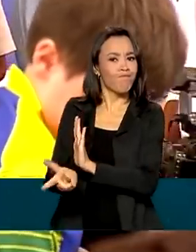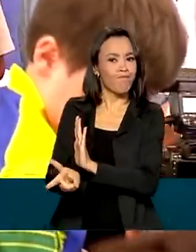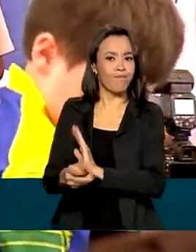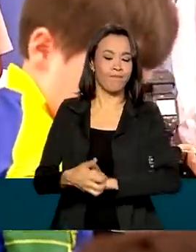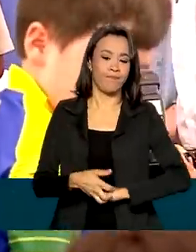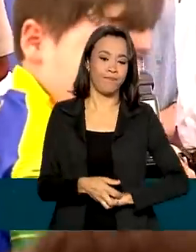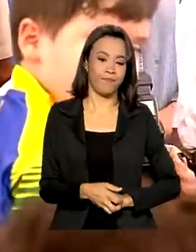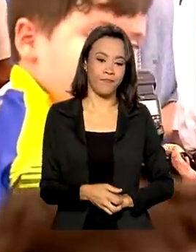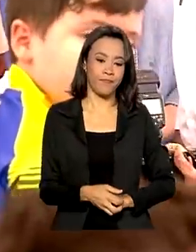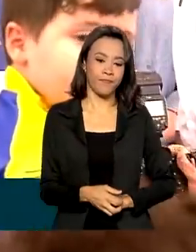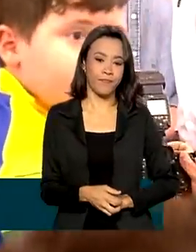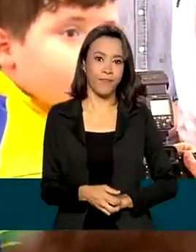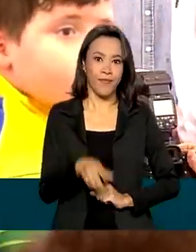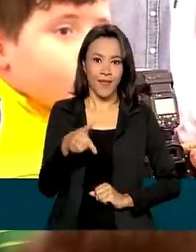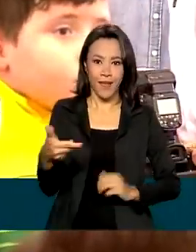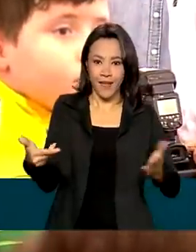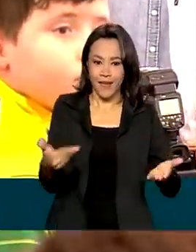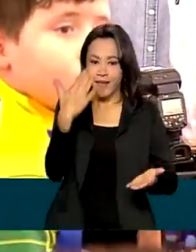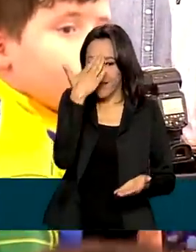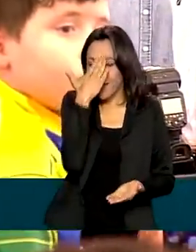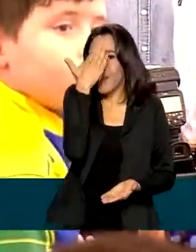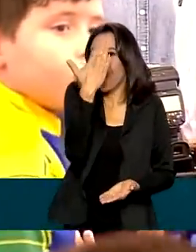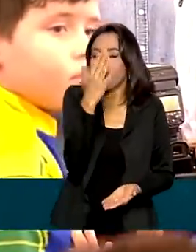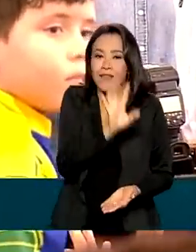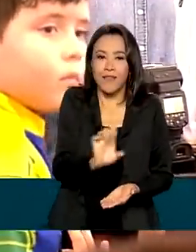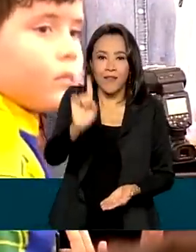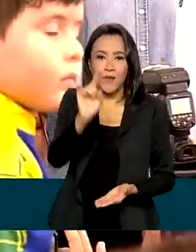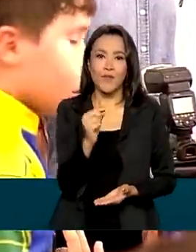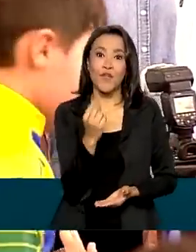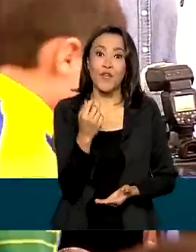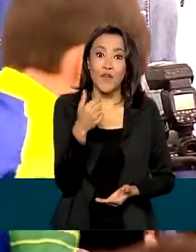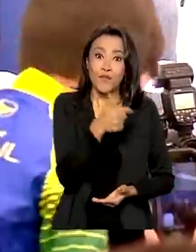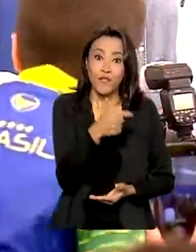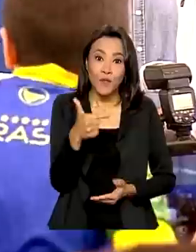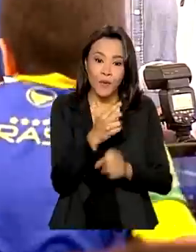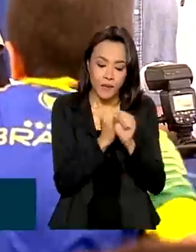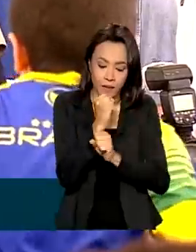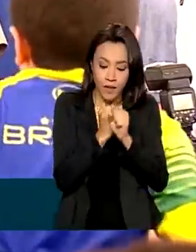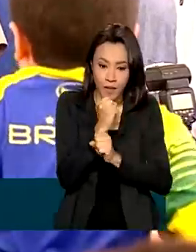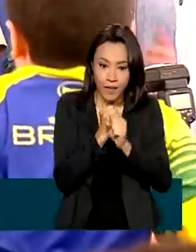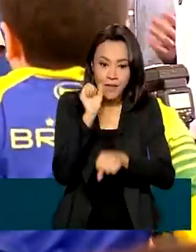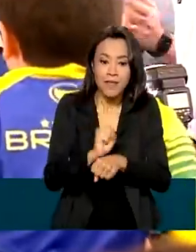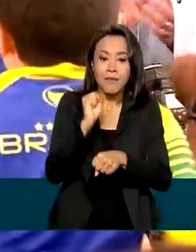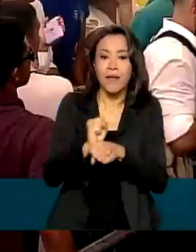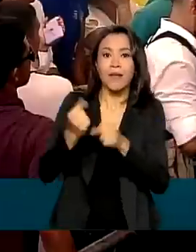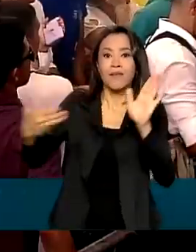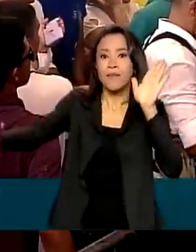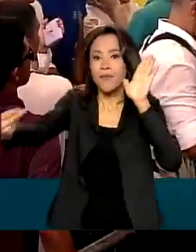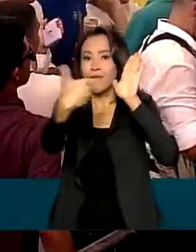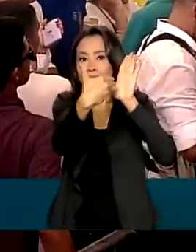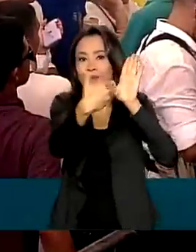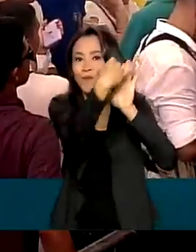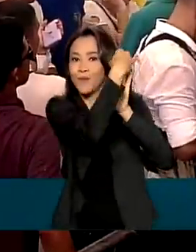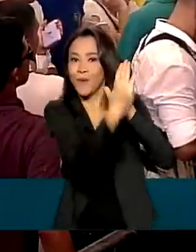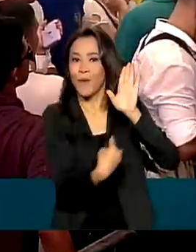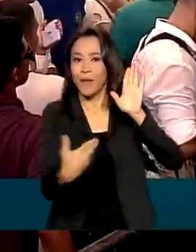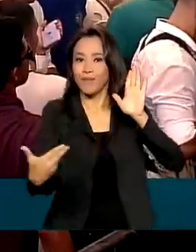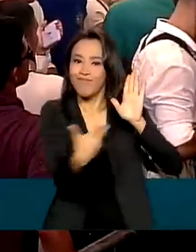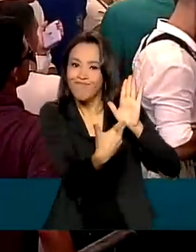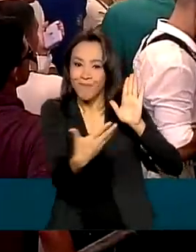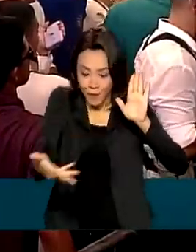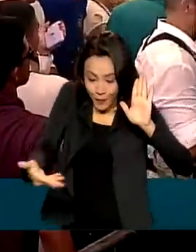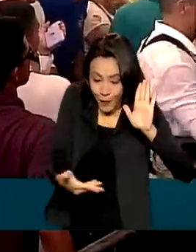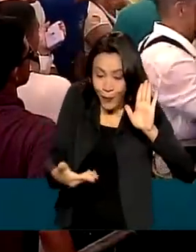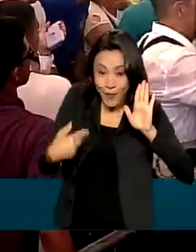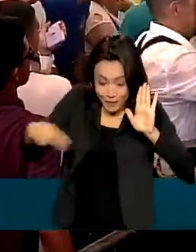título está aqui, graças a Deus. 22 anos esperando isso aqui. E hoje nós